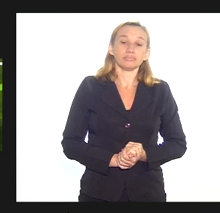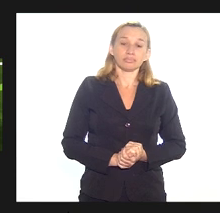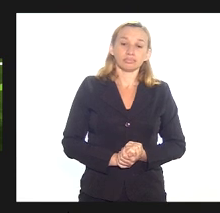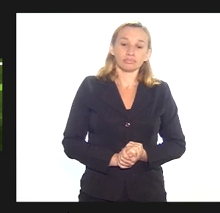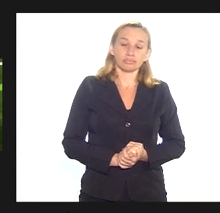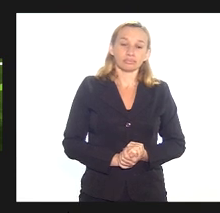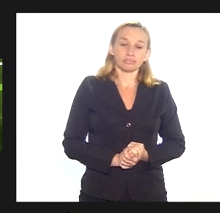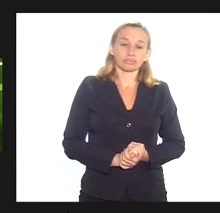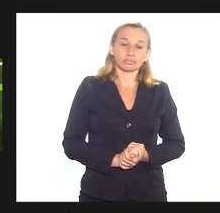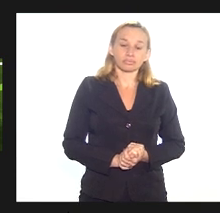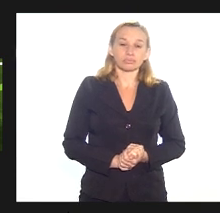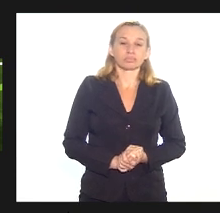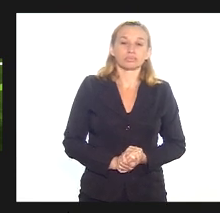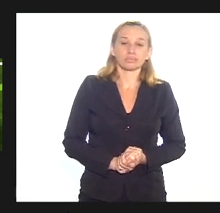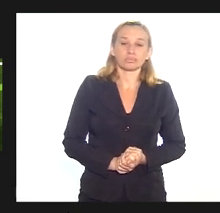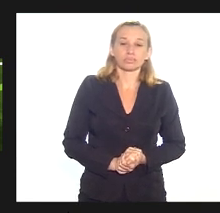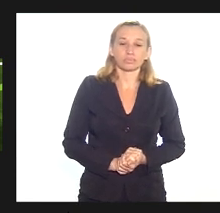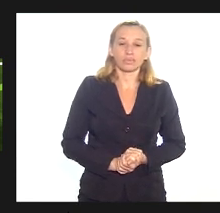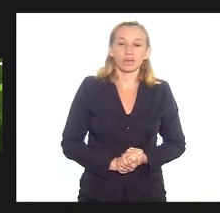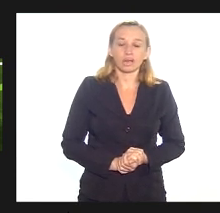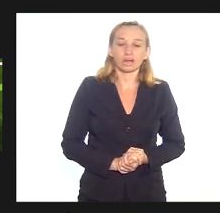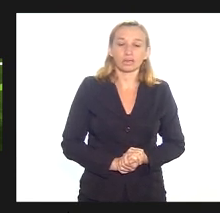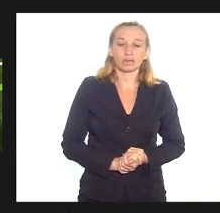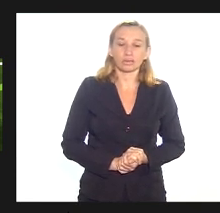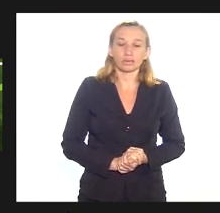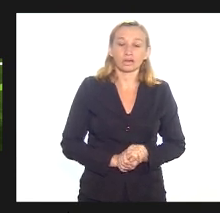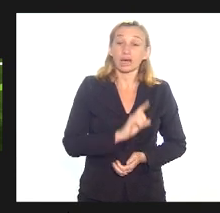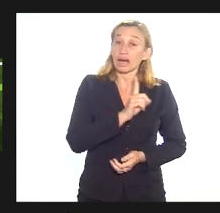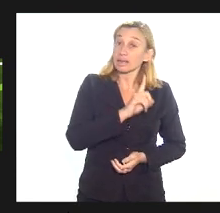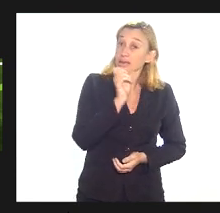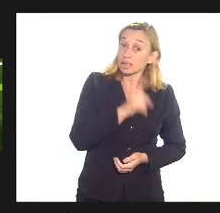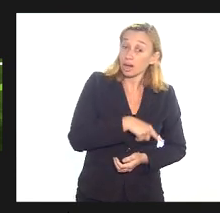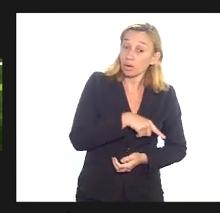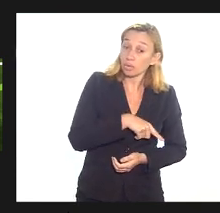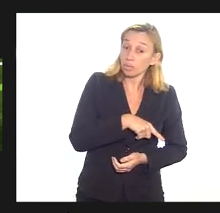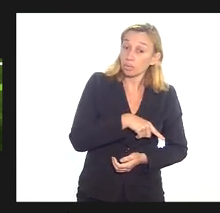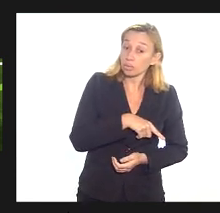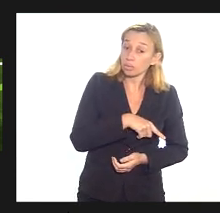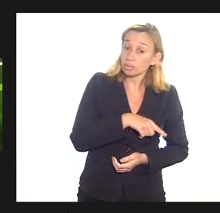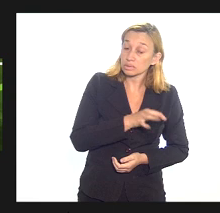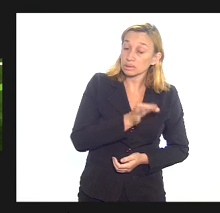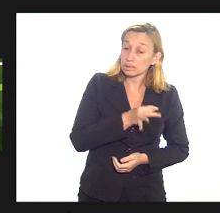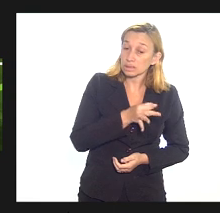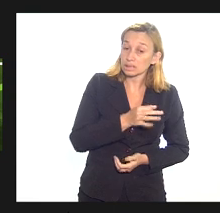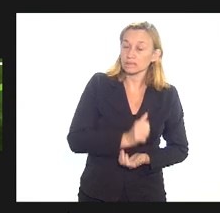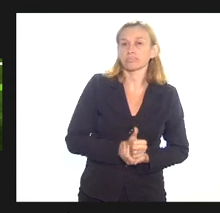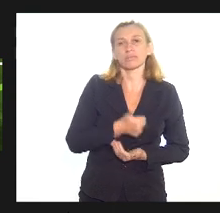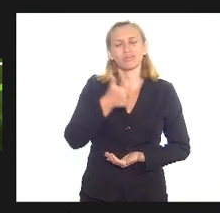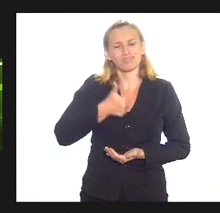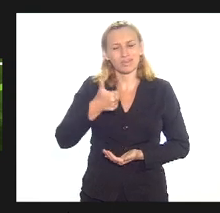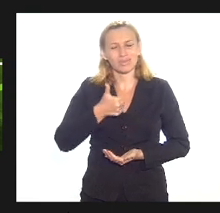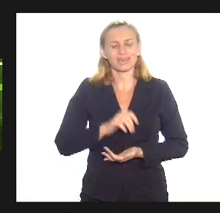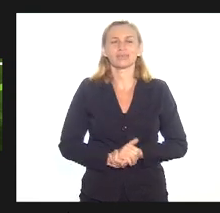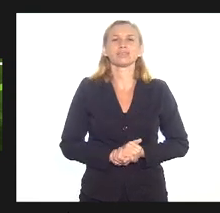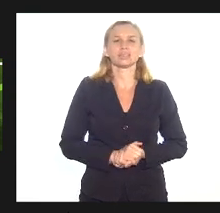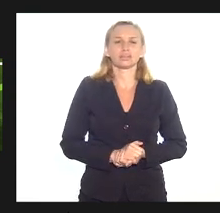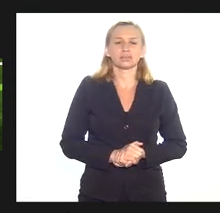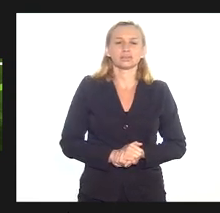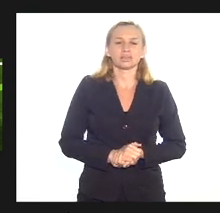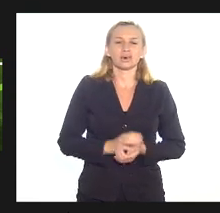a não concessão gera algumas coisas a primeira uma uma